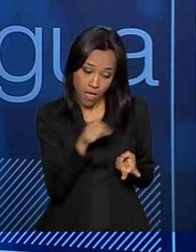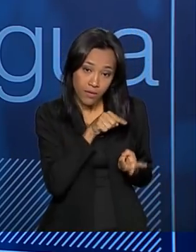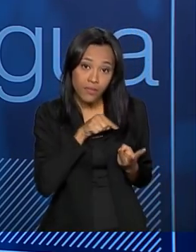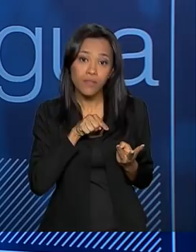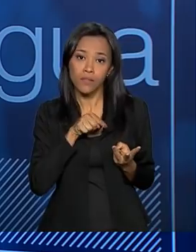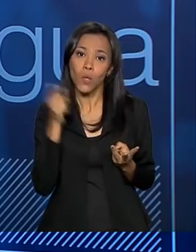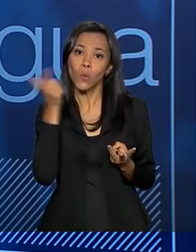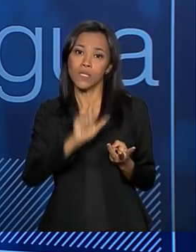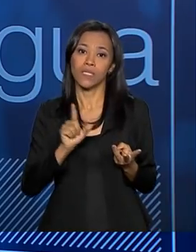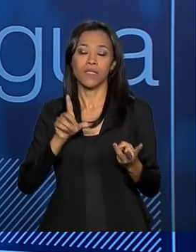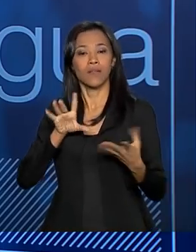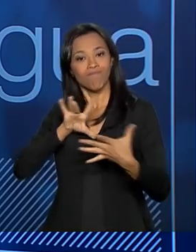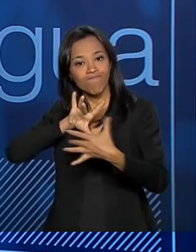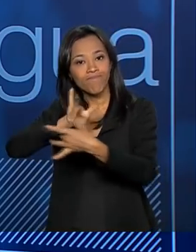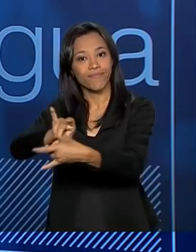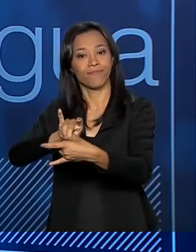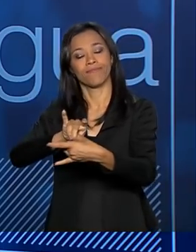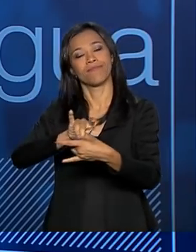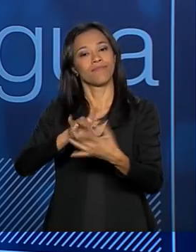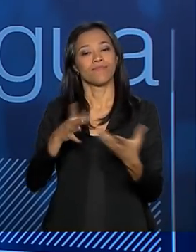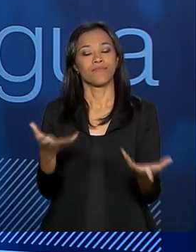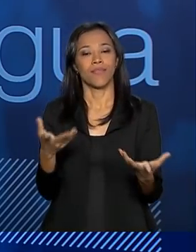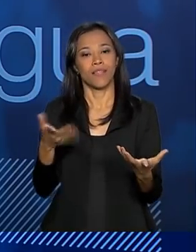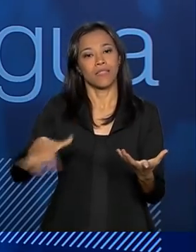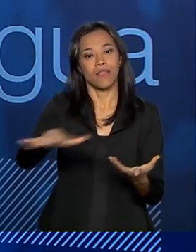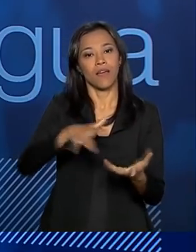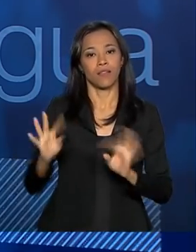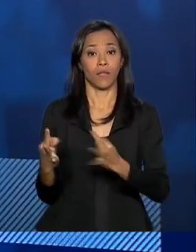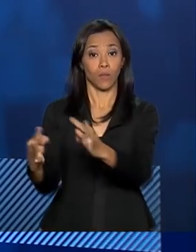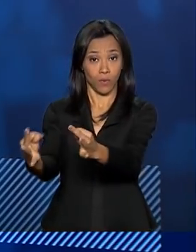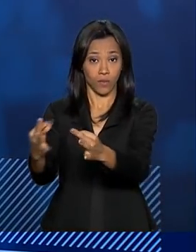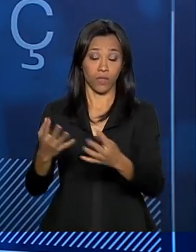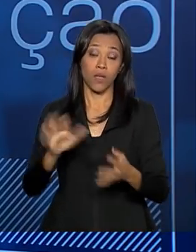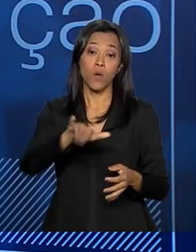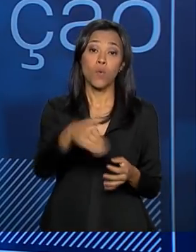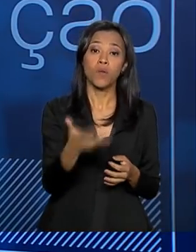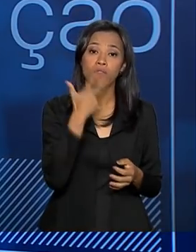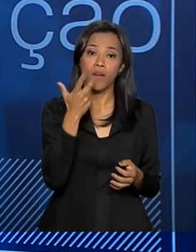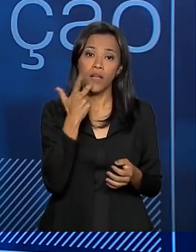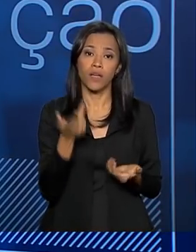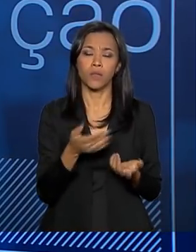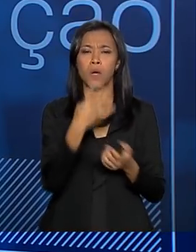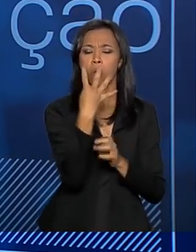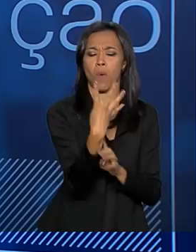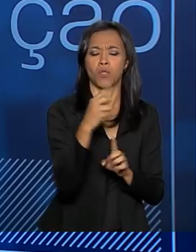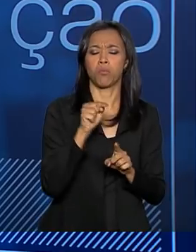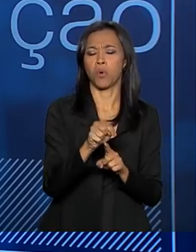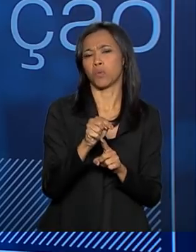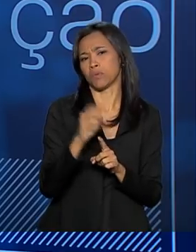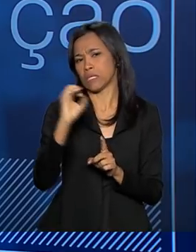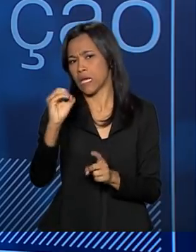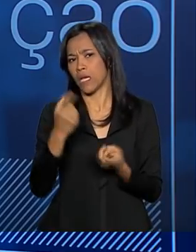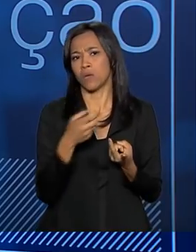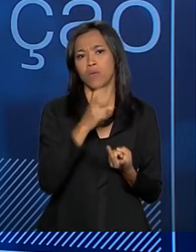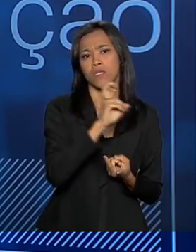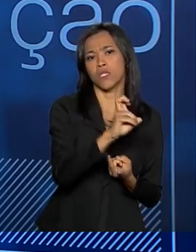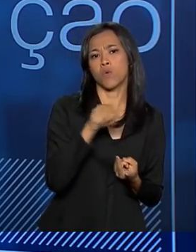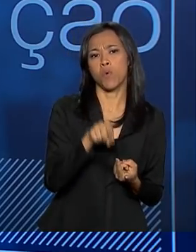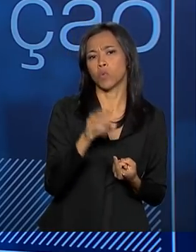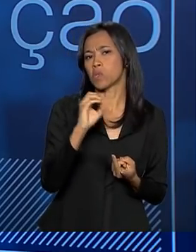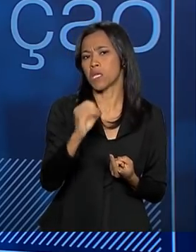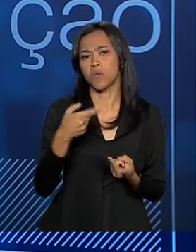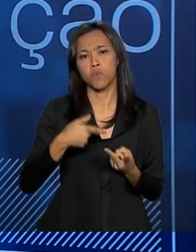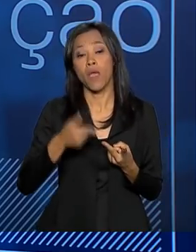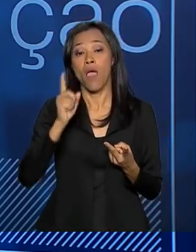também para esse novo paradigma tecnológico. Quando a gente fala em agricultura 4.0 ou 5.0, a gente pensa